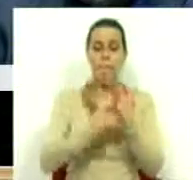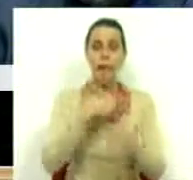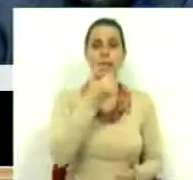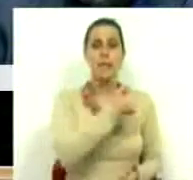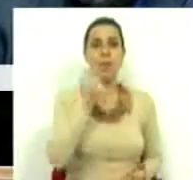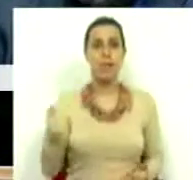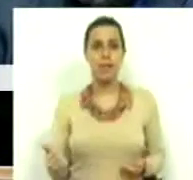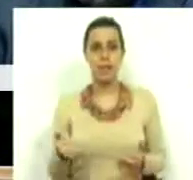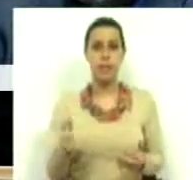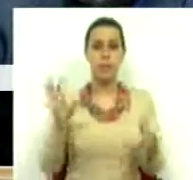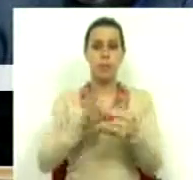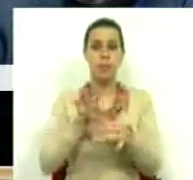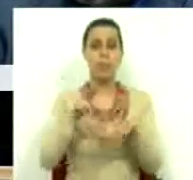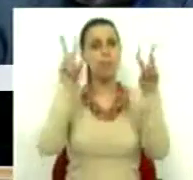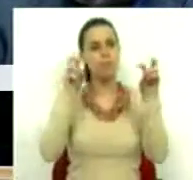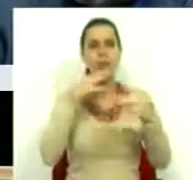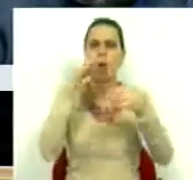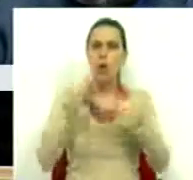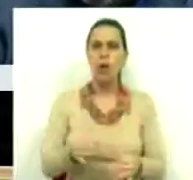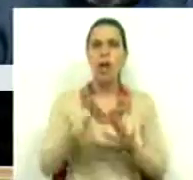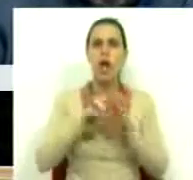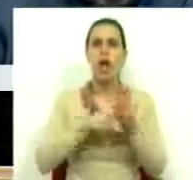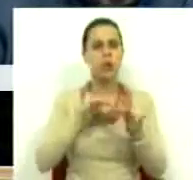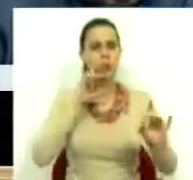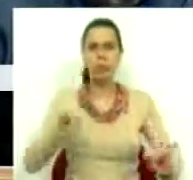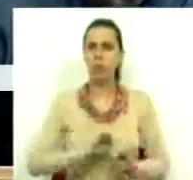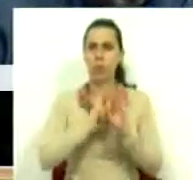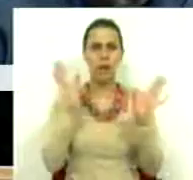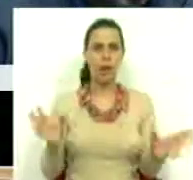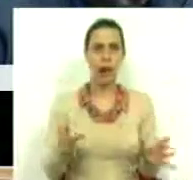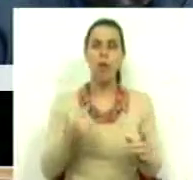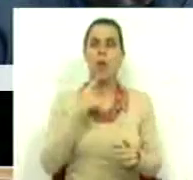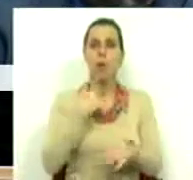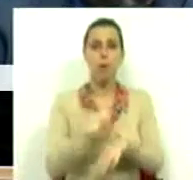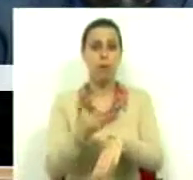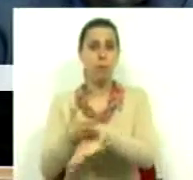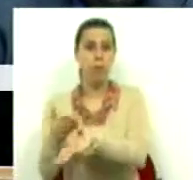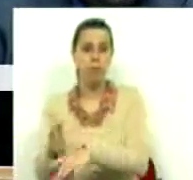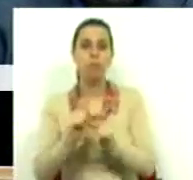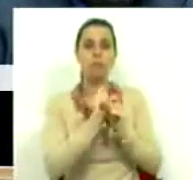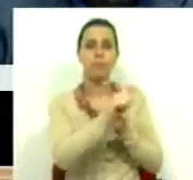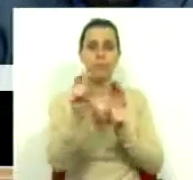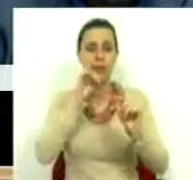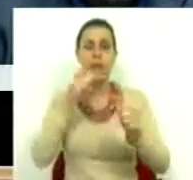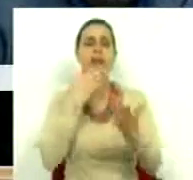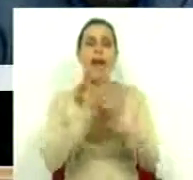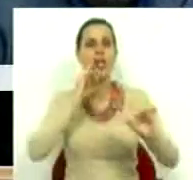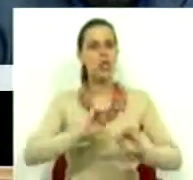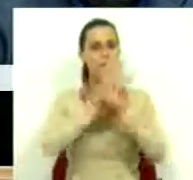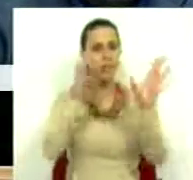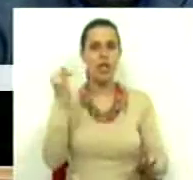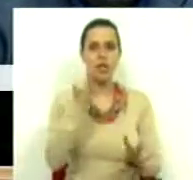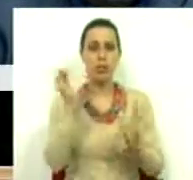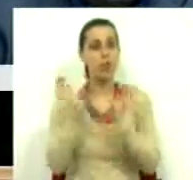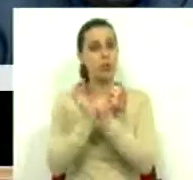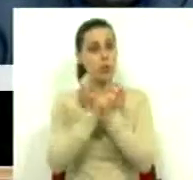55 e no que toca a estas matérias concretas o relatório é muito claro. Excessivos atrasos na prestação de esclarecimento do Instituto